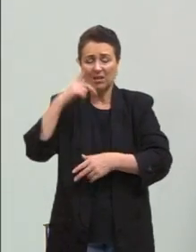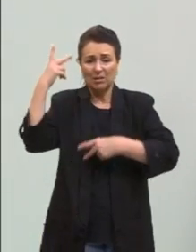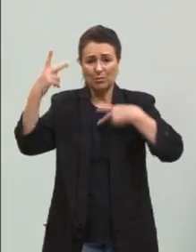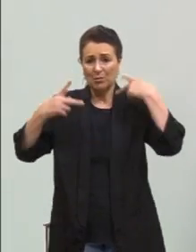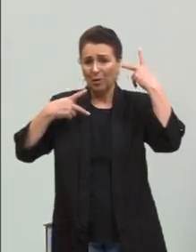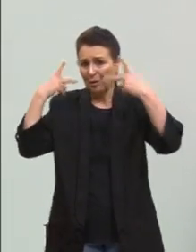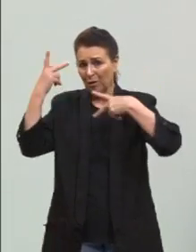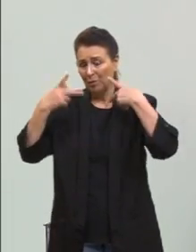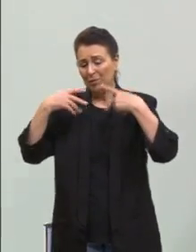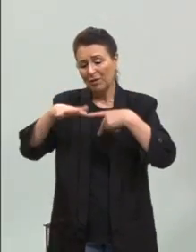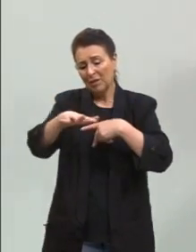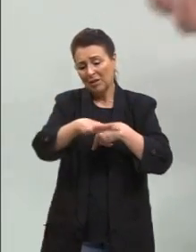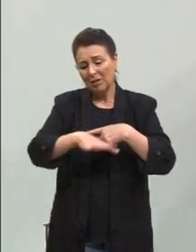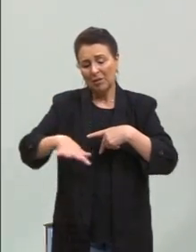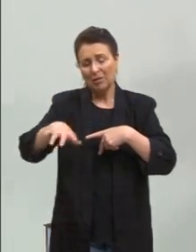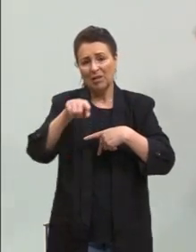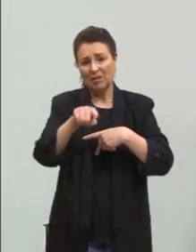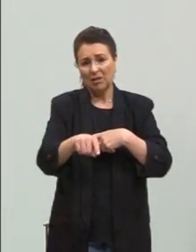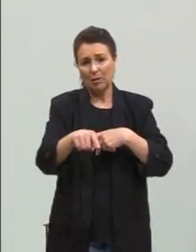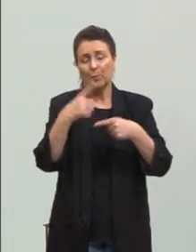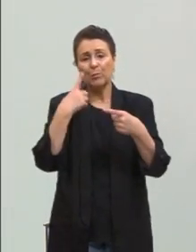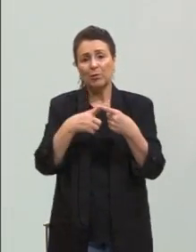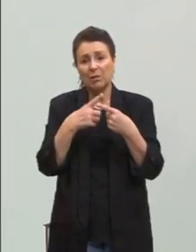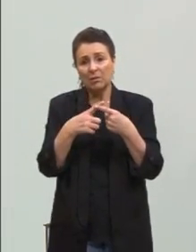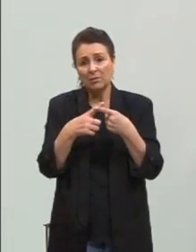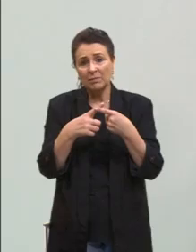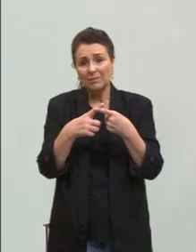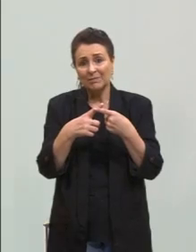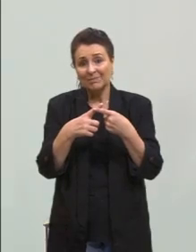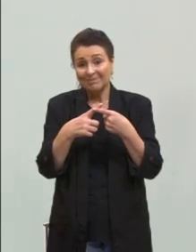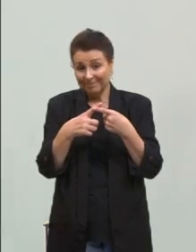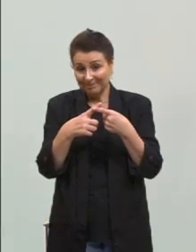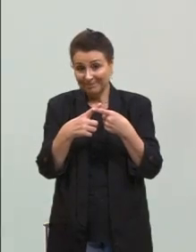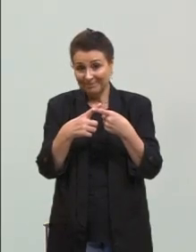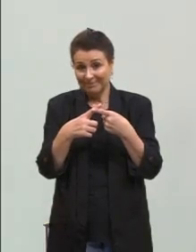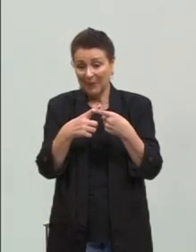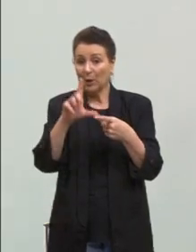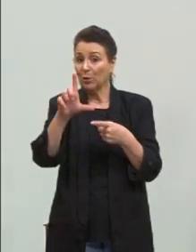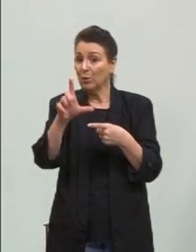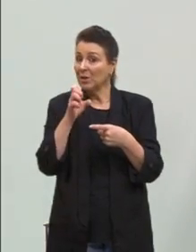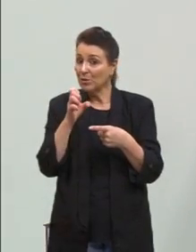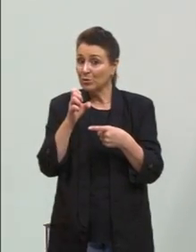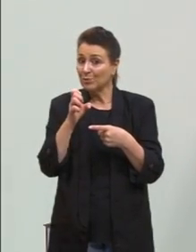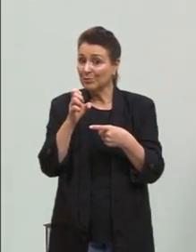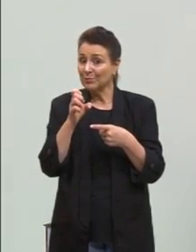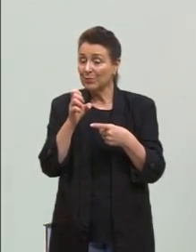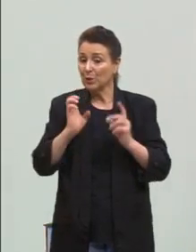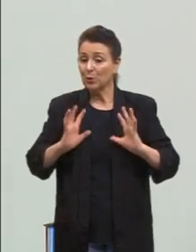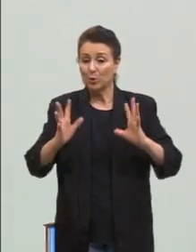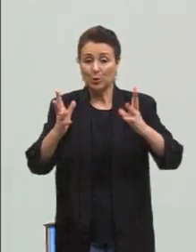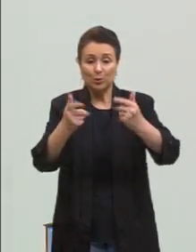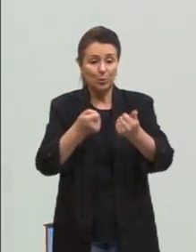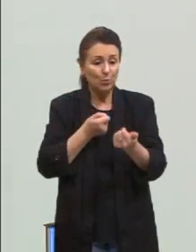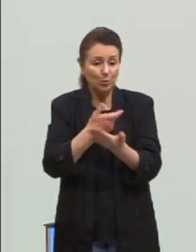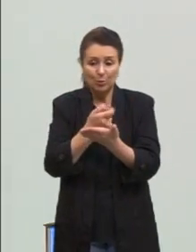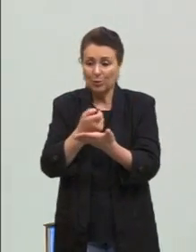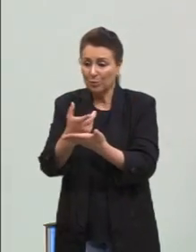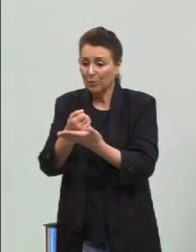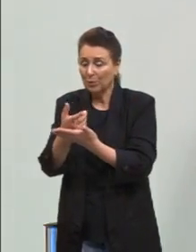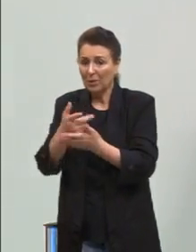dessa questão aí, justamente por uma questão de consumo, né? Que não caberia aqui.